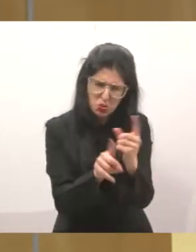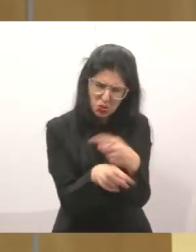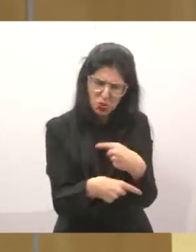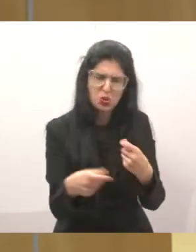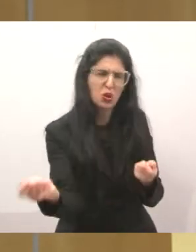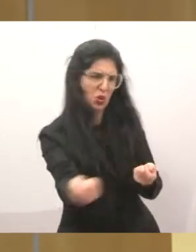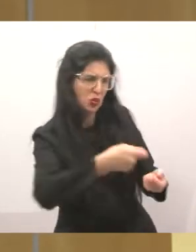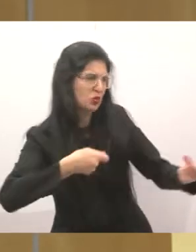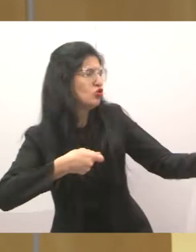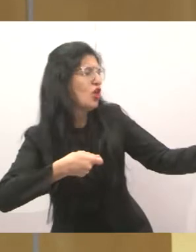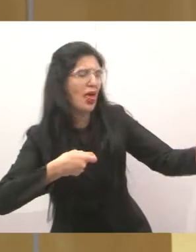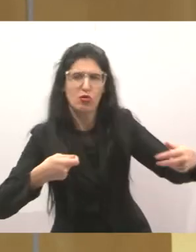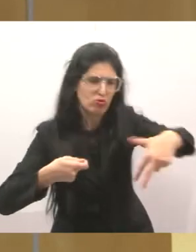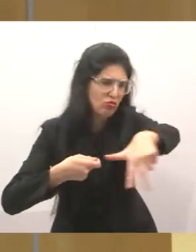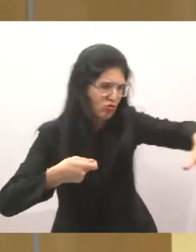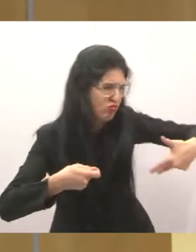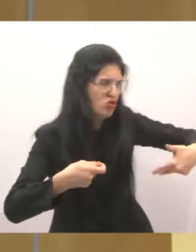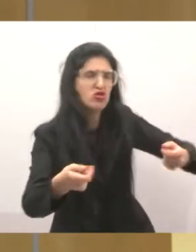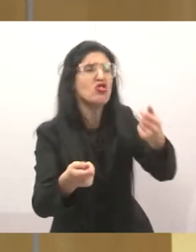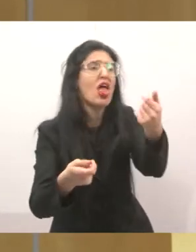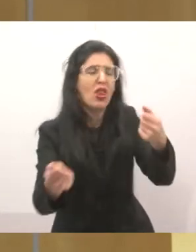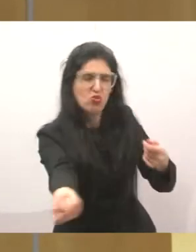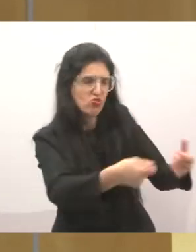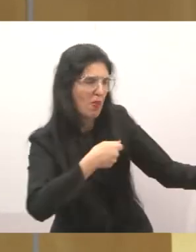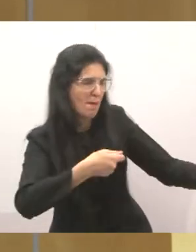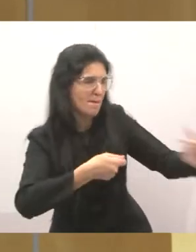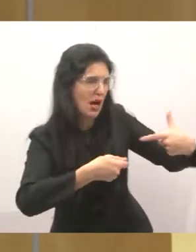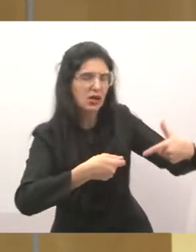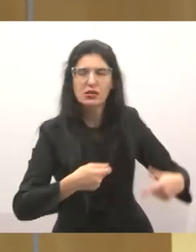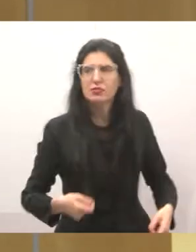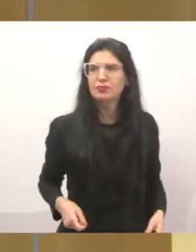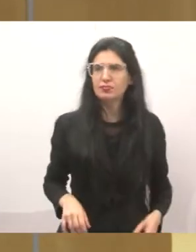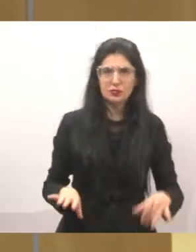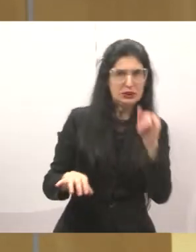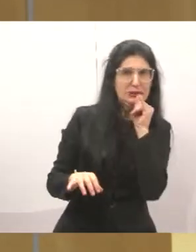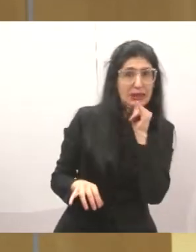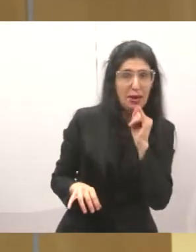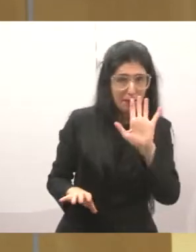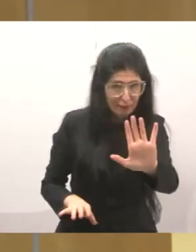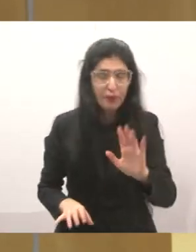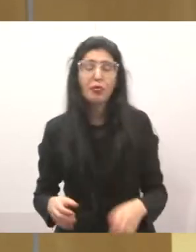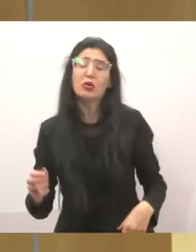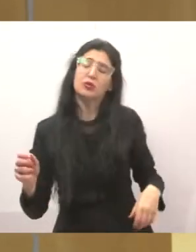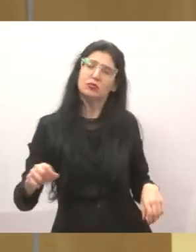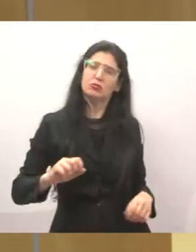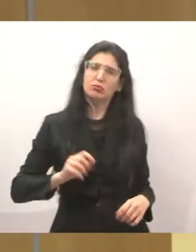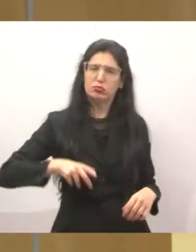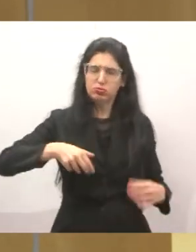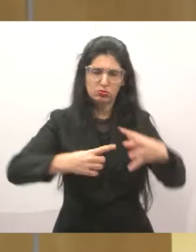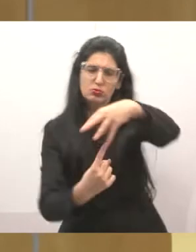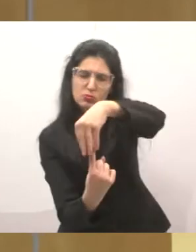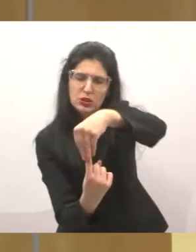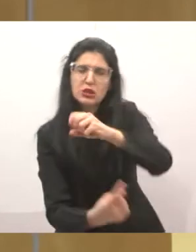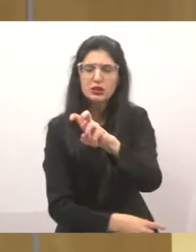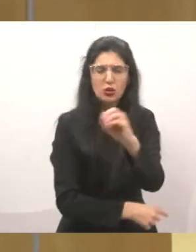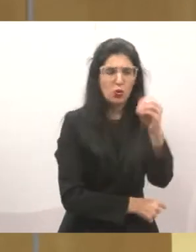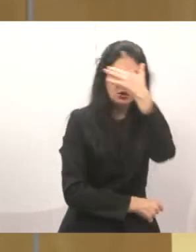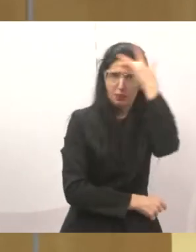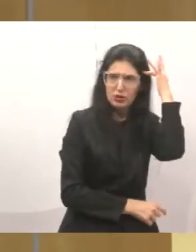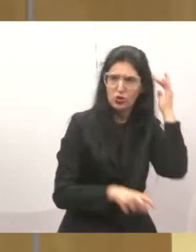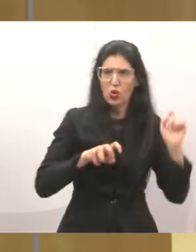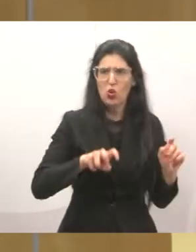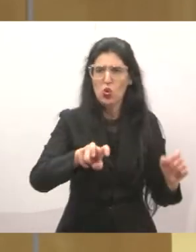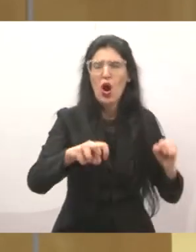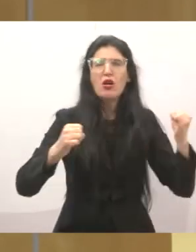sendo motorista de um ônibus, municipal, parar no ponto, com 50 passageiros, e ali ter um cadeirante,